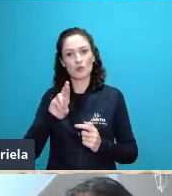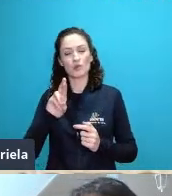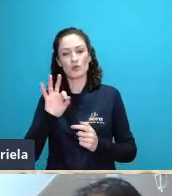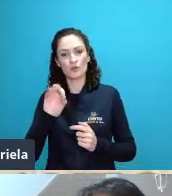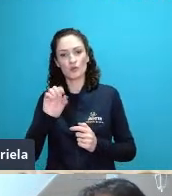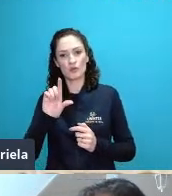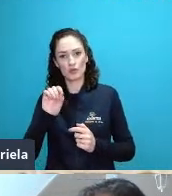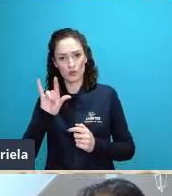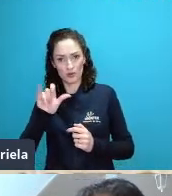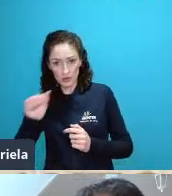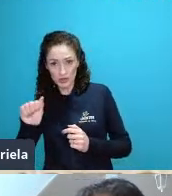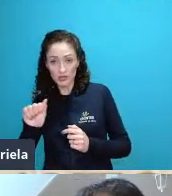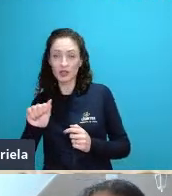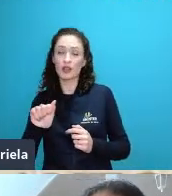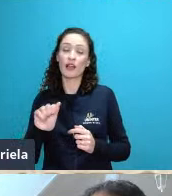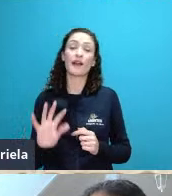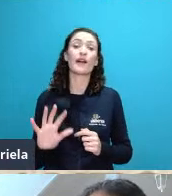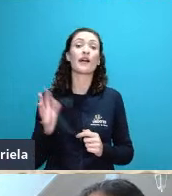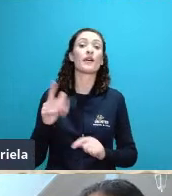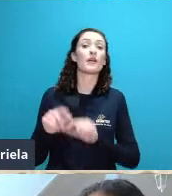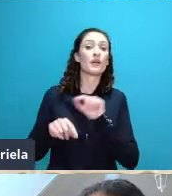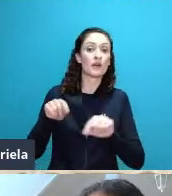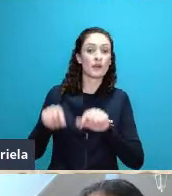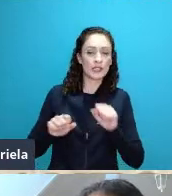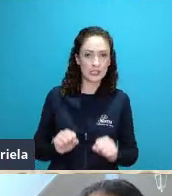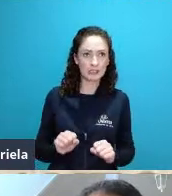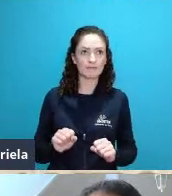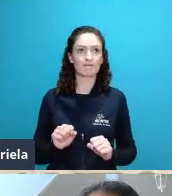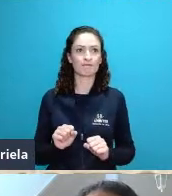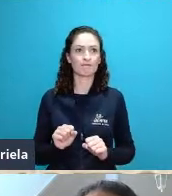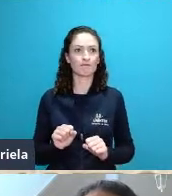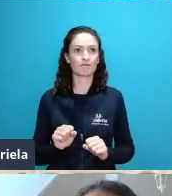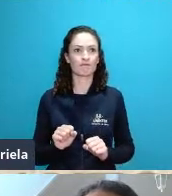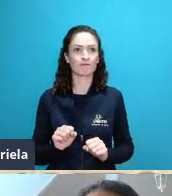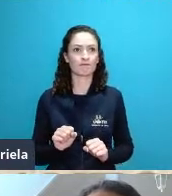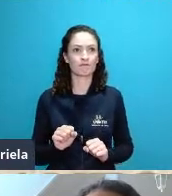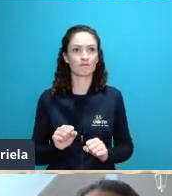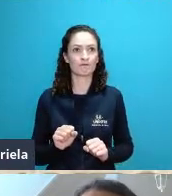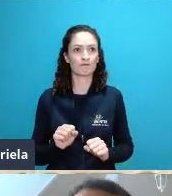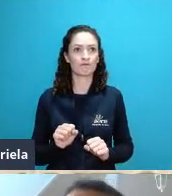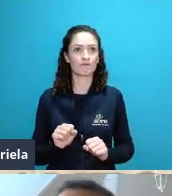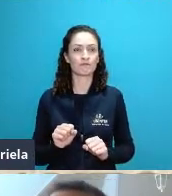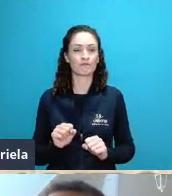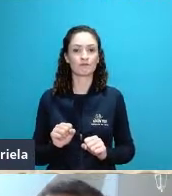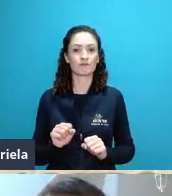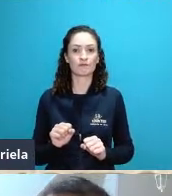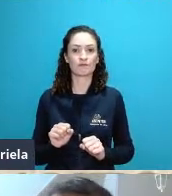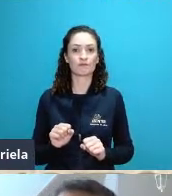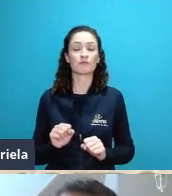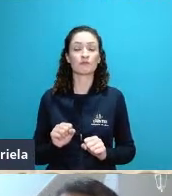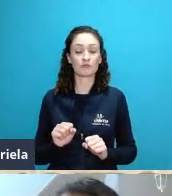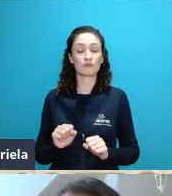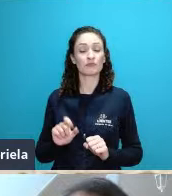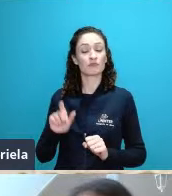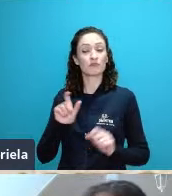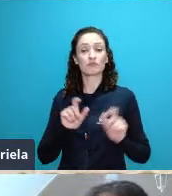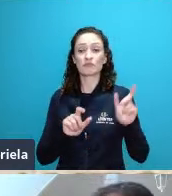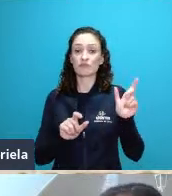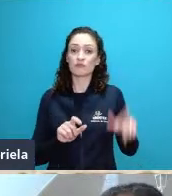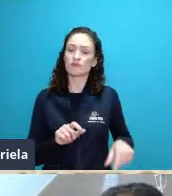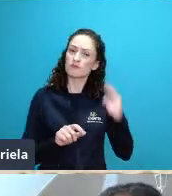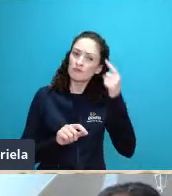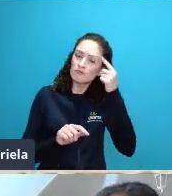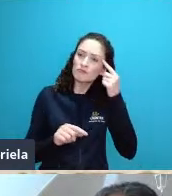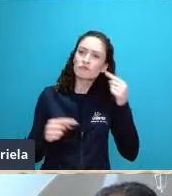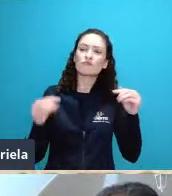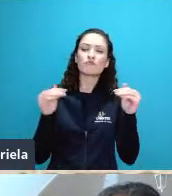papel vamos dizer assim muito mais consonante com seus pares por